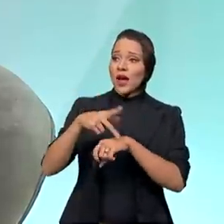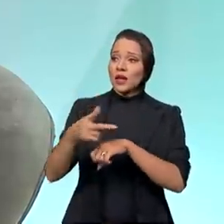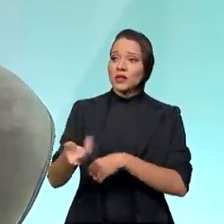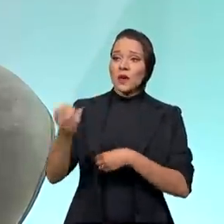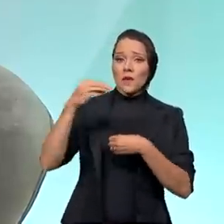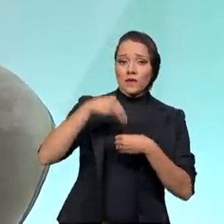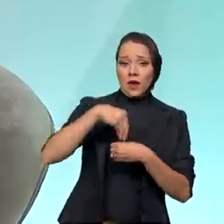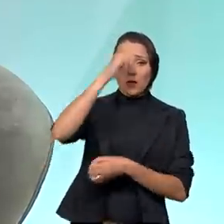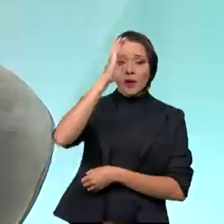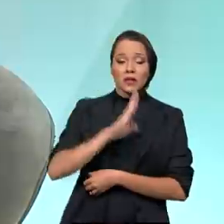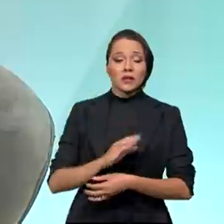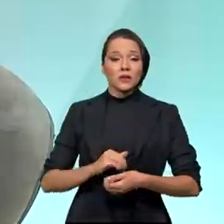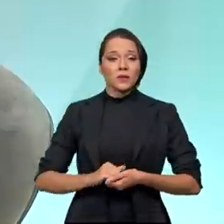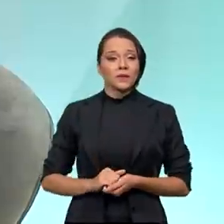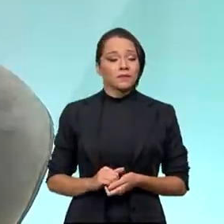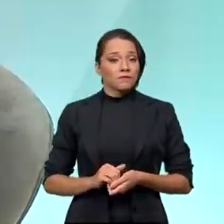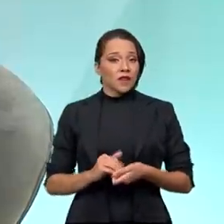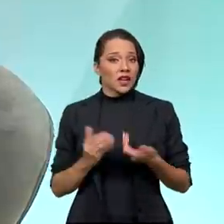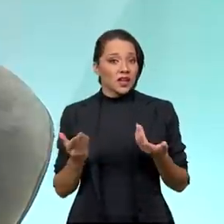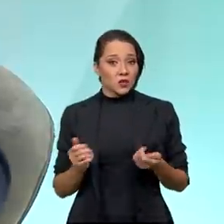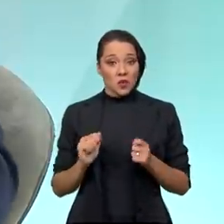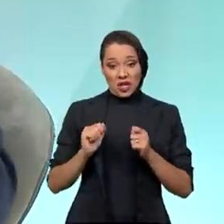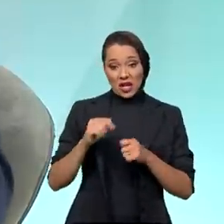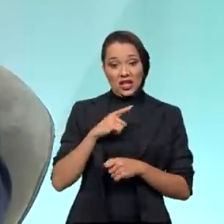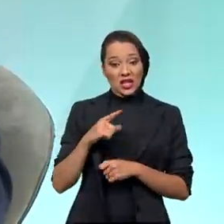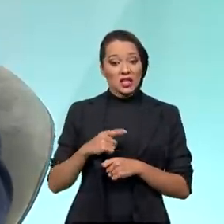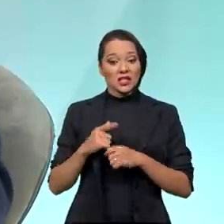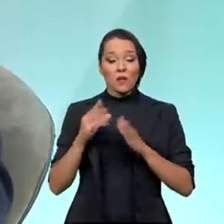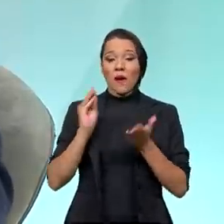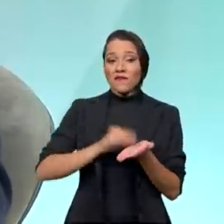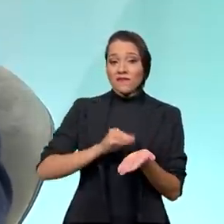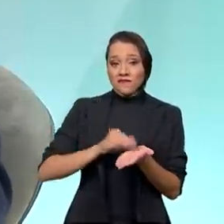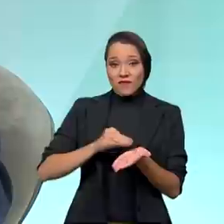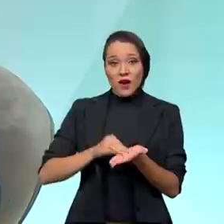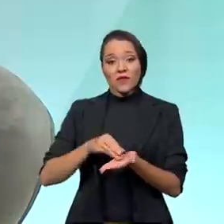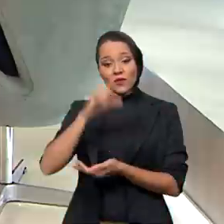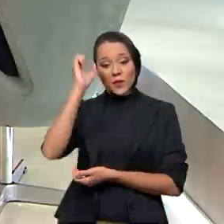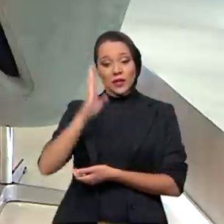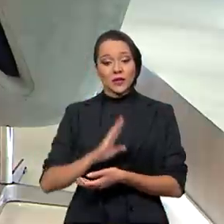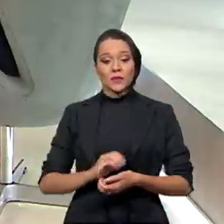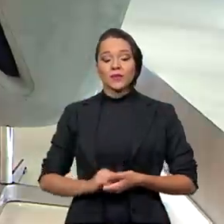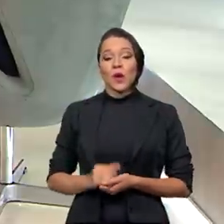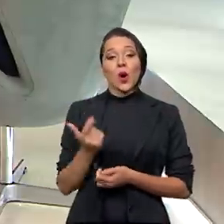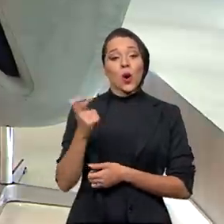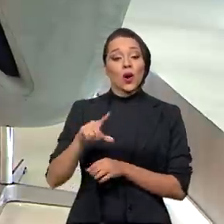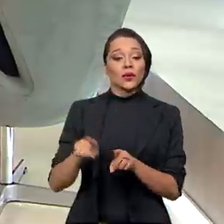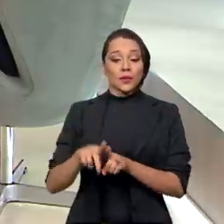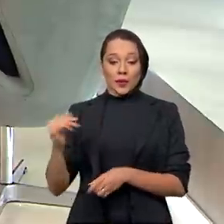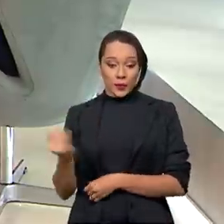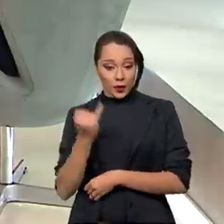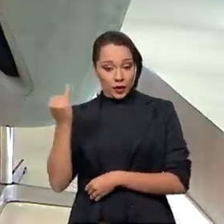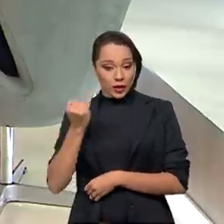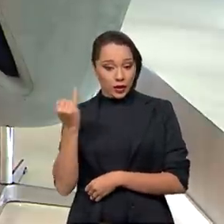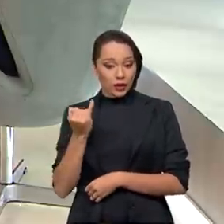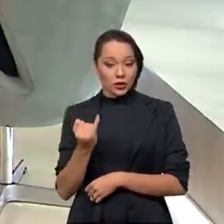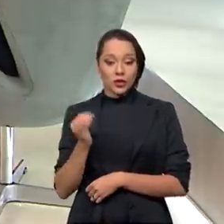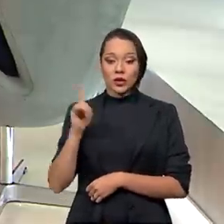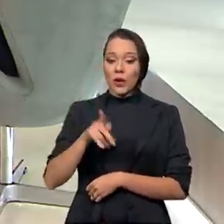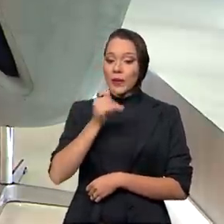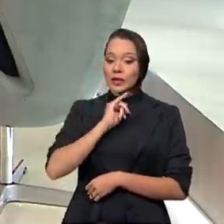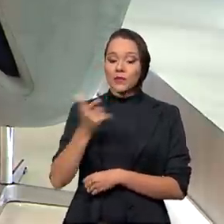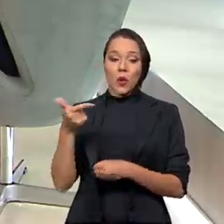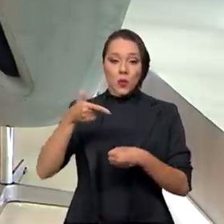doméstico. E isso poderia levar a um desabastecimento no país. Outro ponto, claro, como o